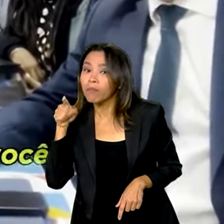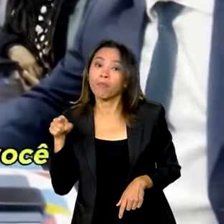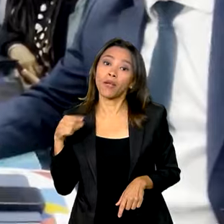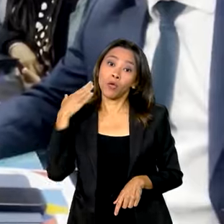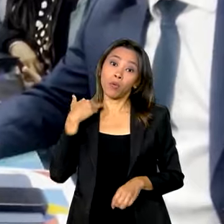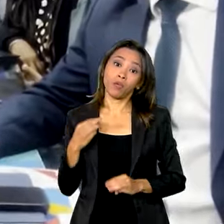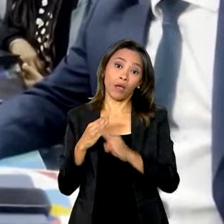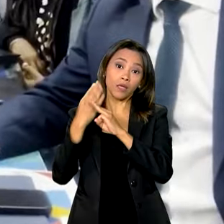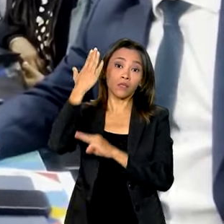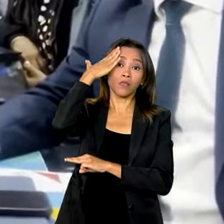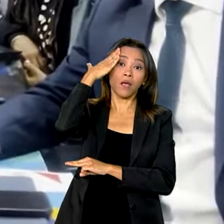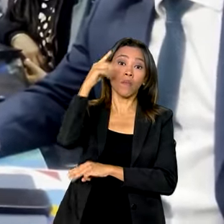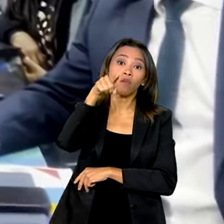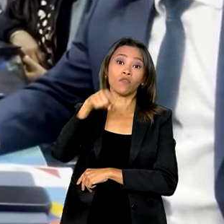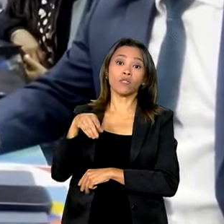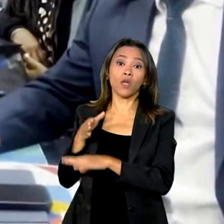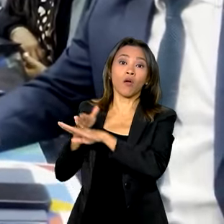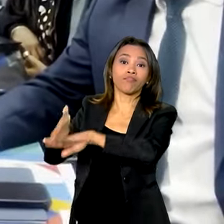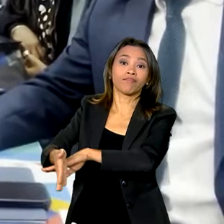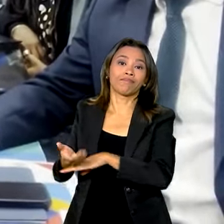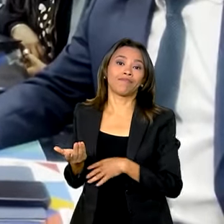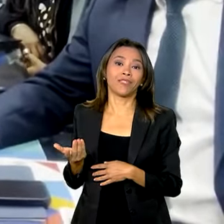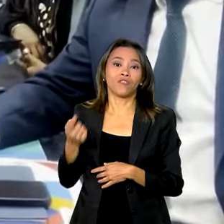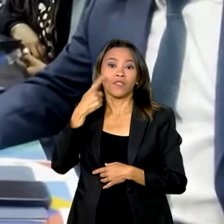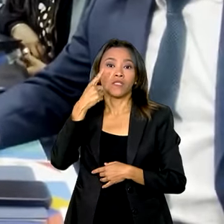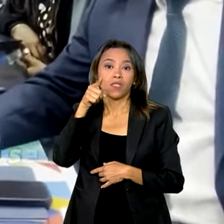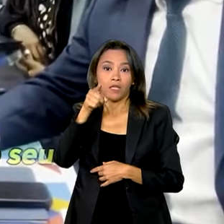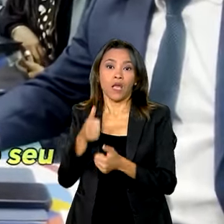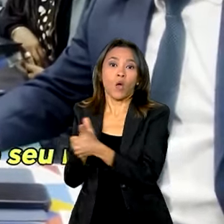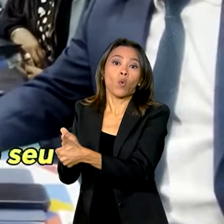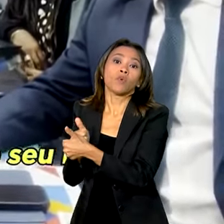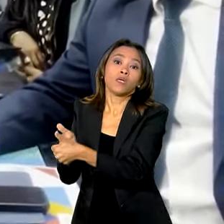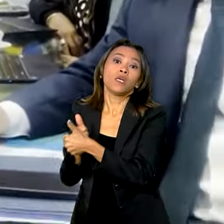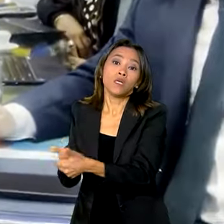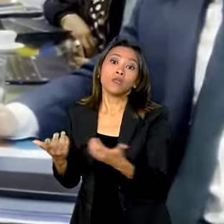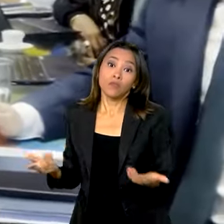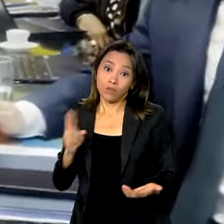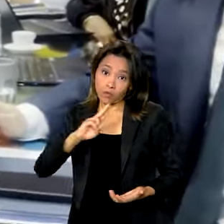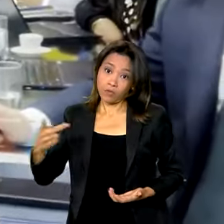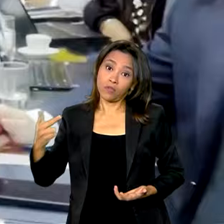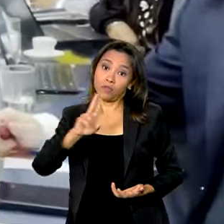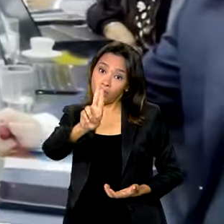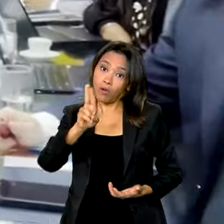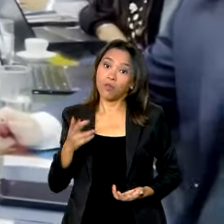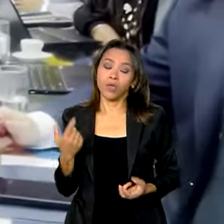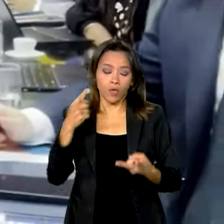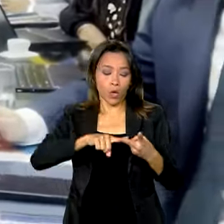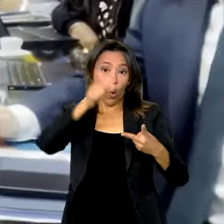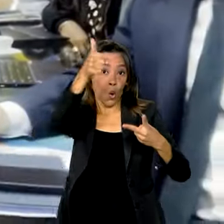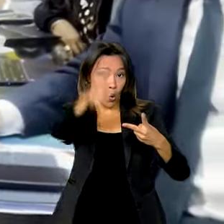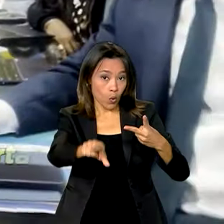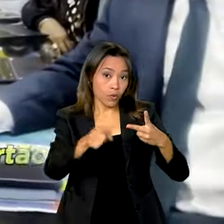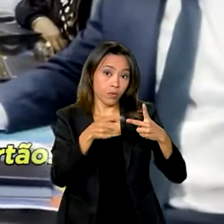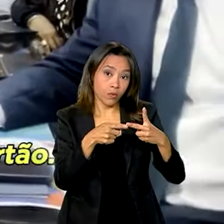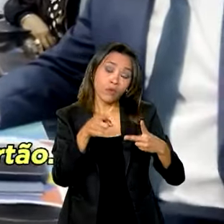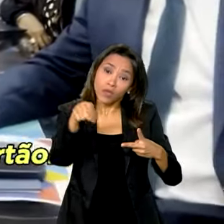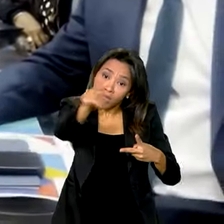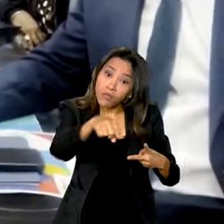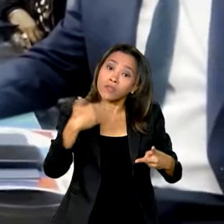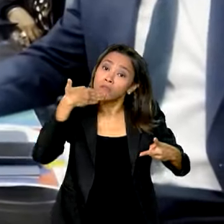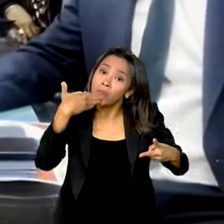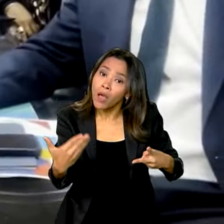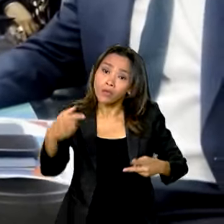saiba que você está acompanhando a conta que foi aberta no seu nome. E a outra coisa é que vocês peçam